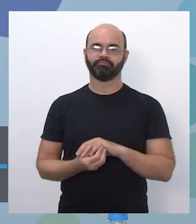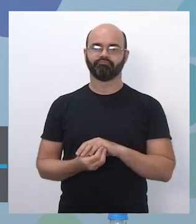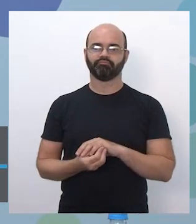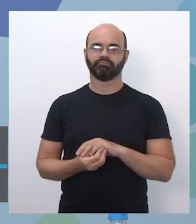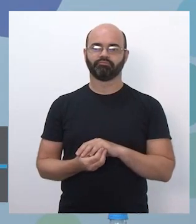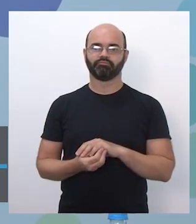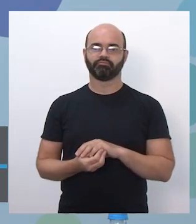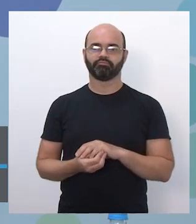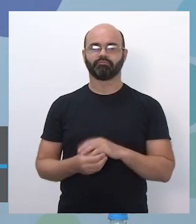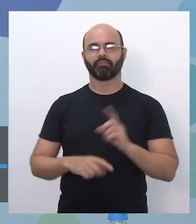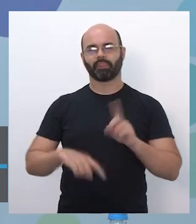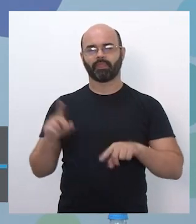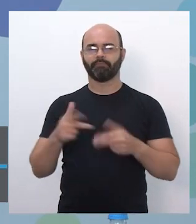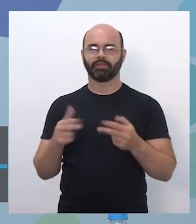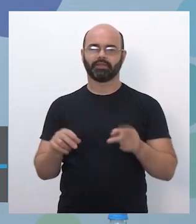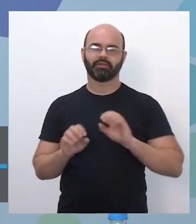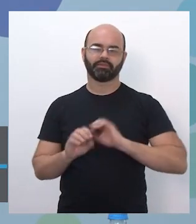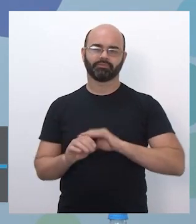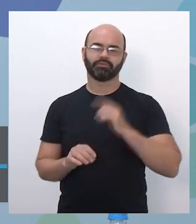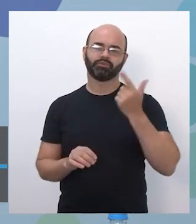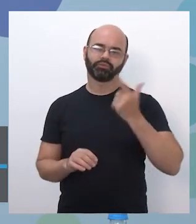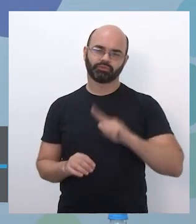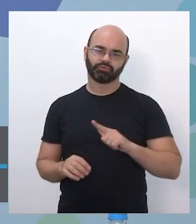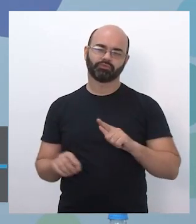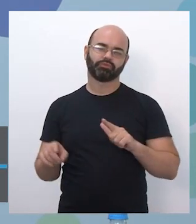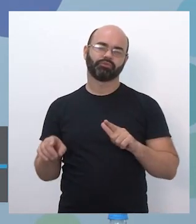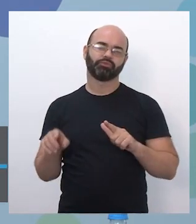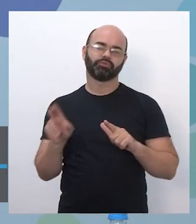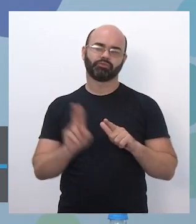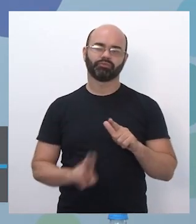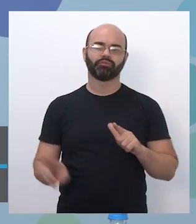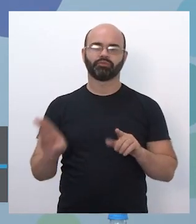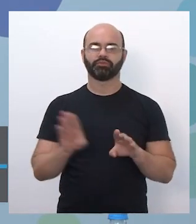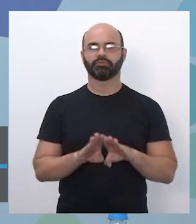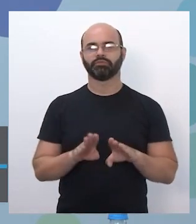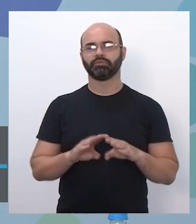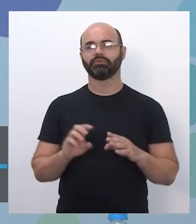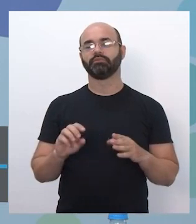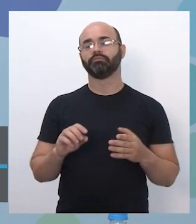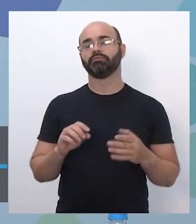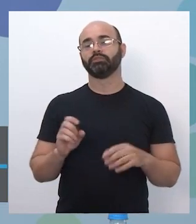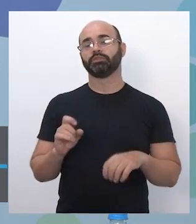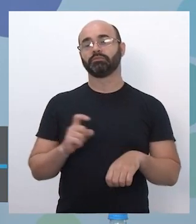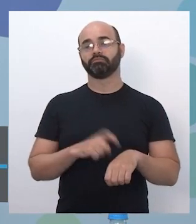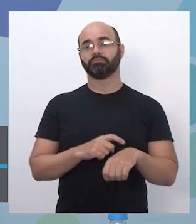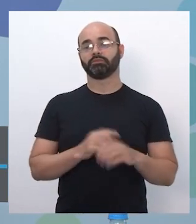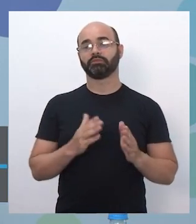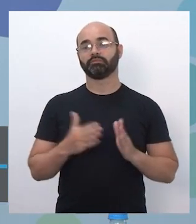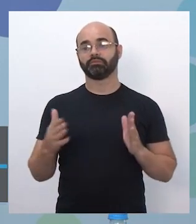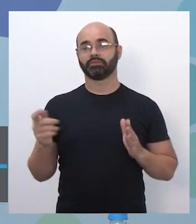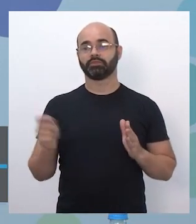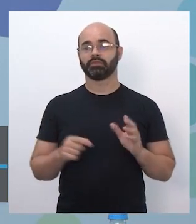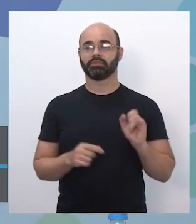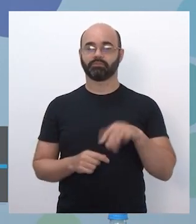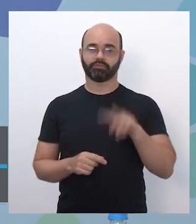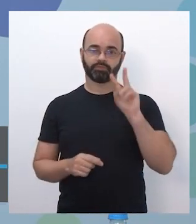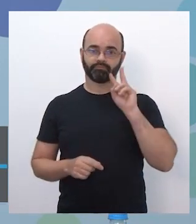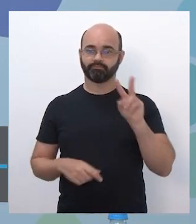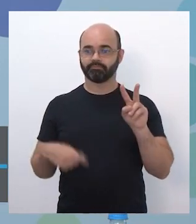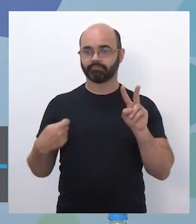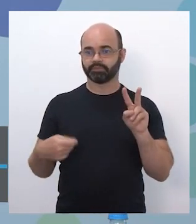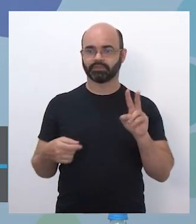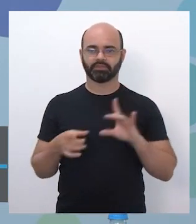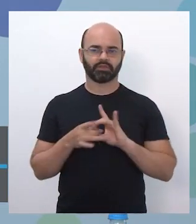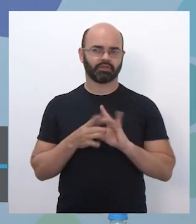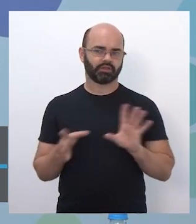vão poder, obviamente, ser utilizados no tempo regular, caso o professor veja sentido em fazer isso e desenvolver esse